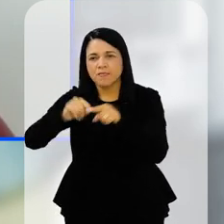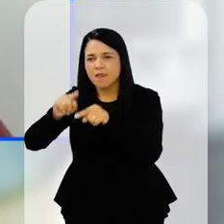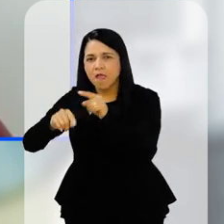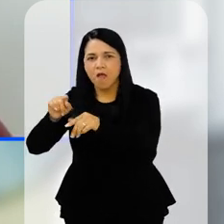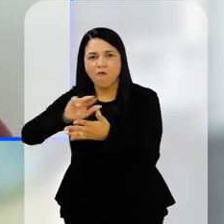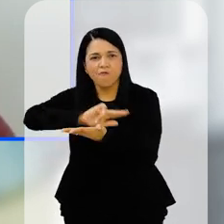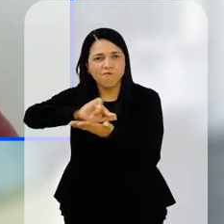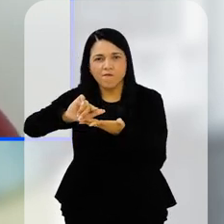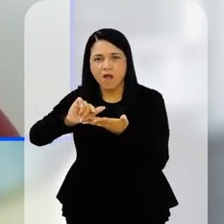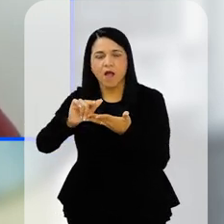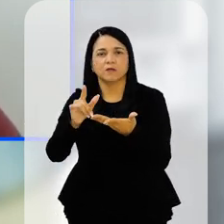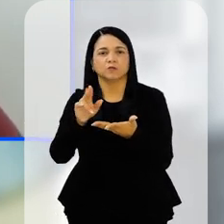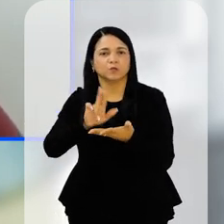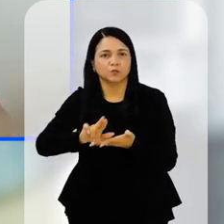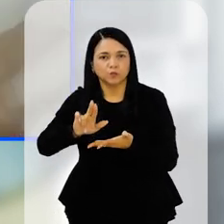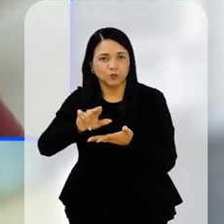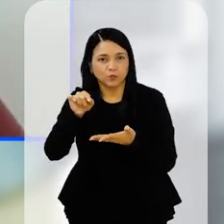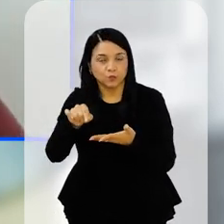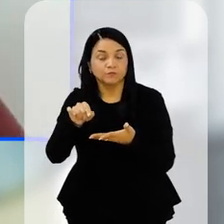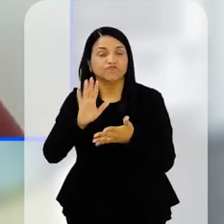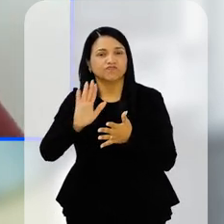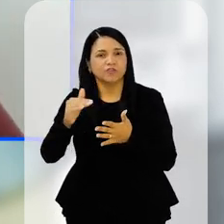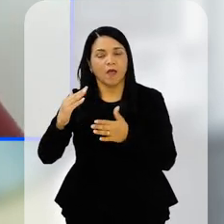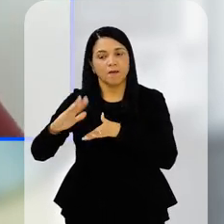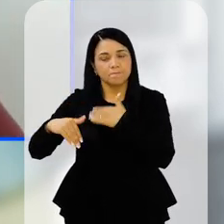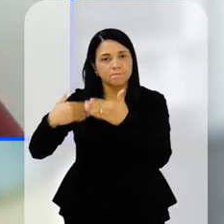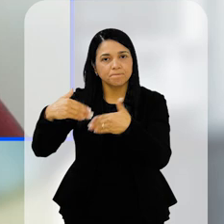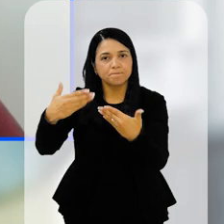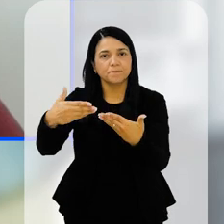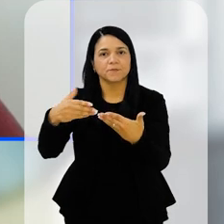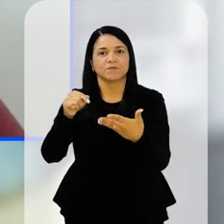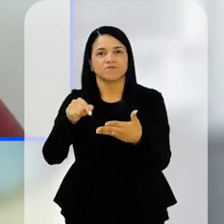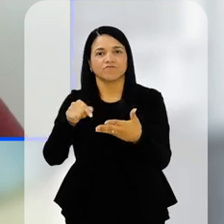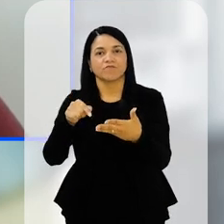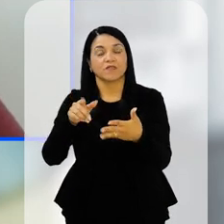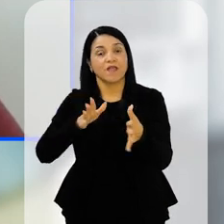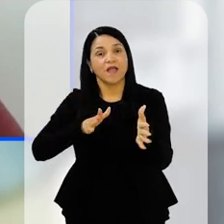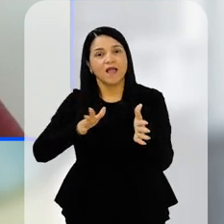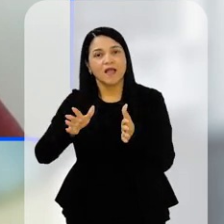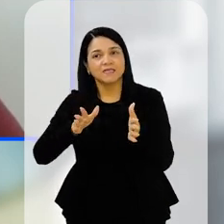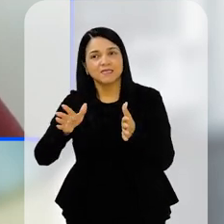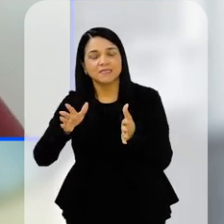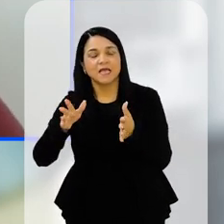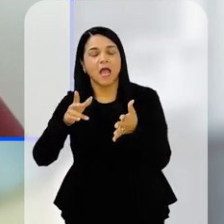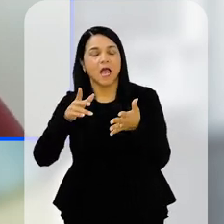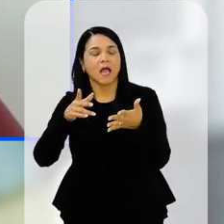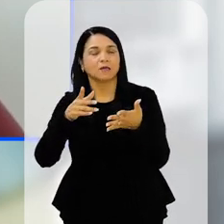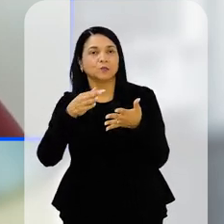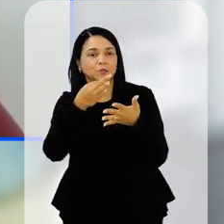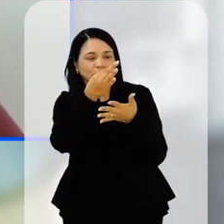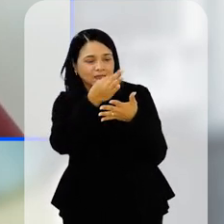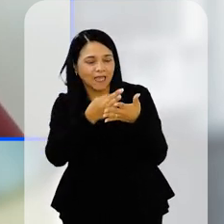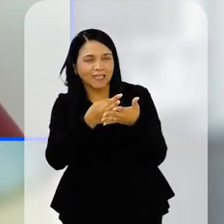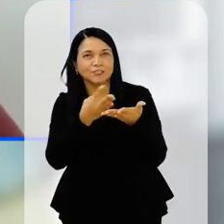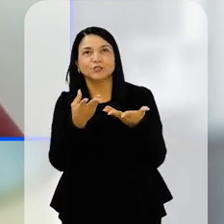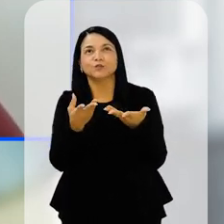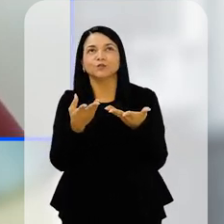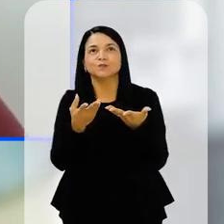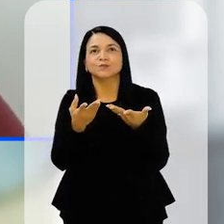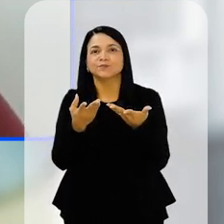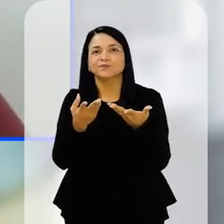materiais, já passou por outras questões de você acessar o texto de uma maneira menos